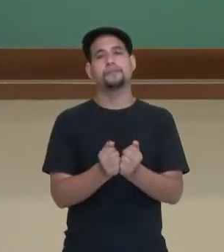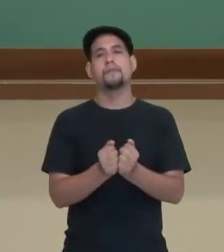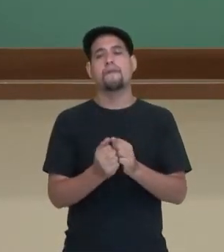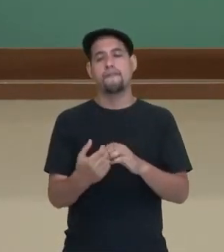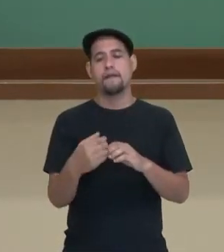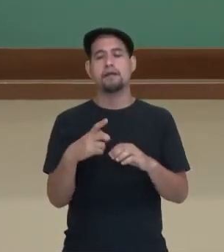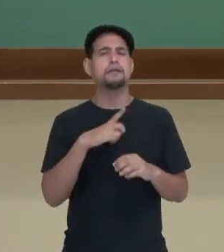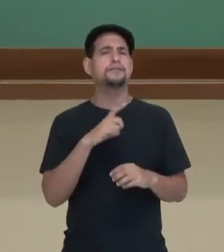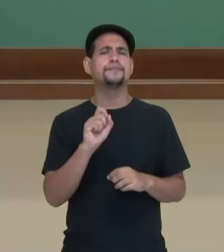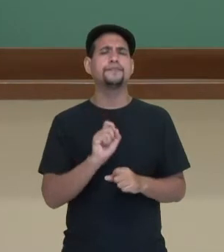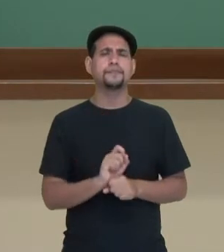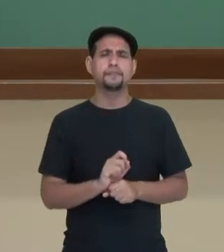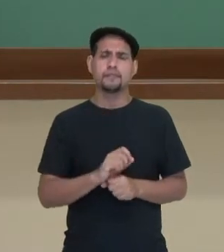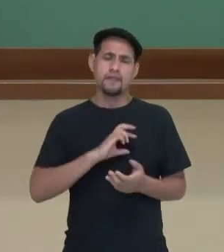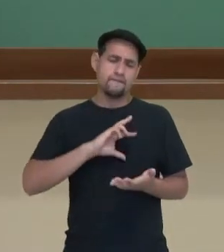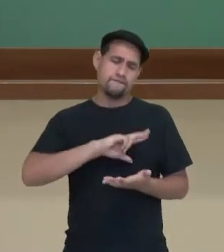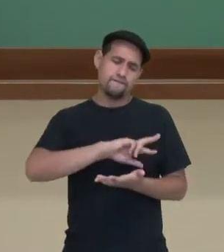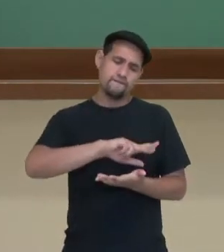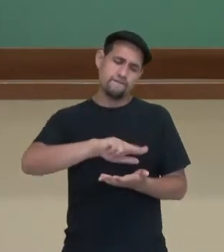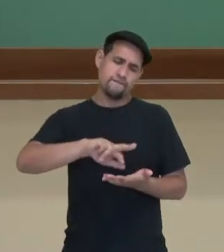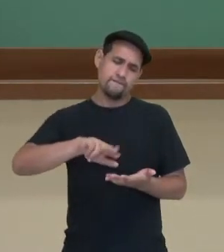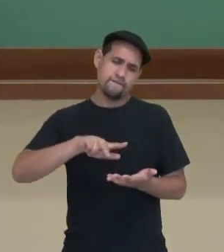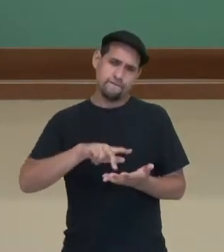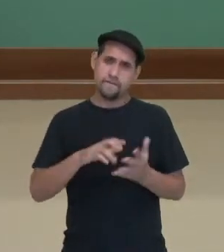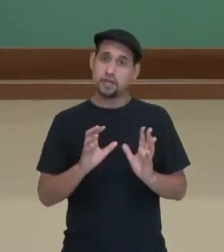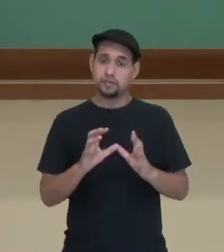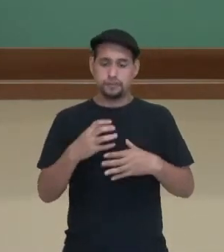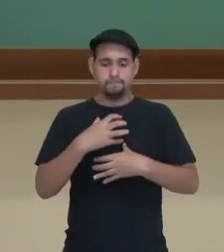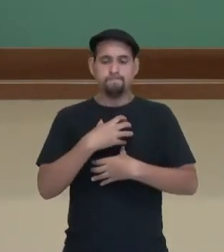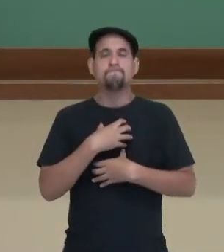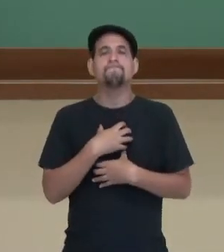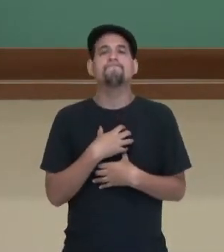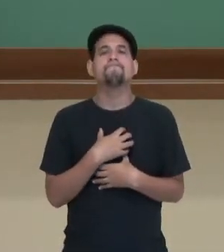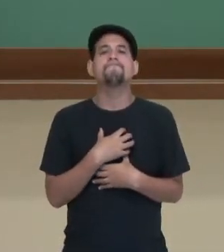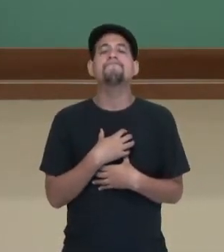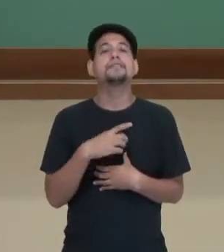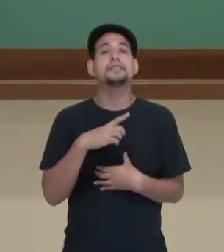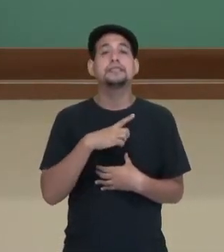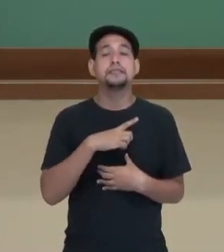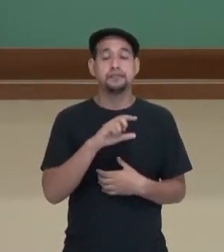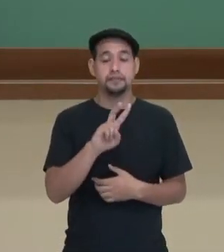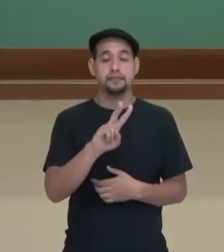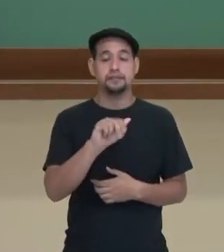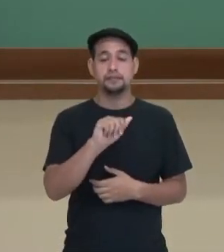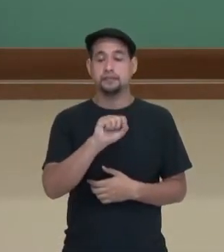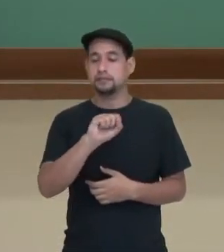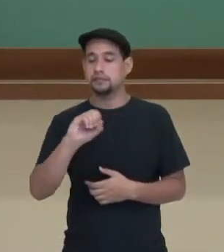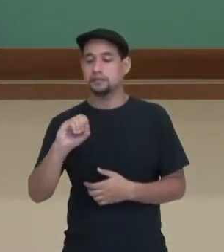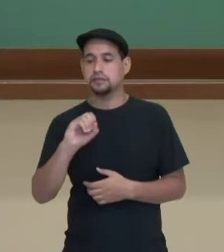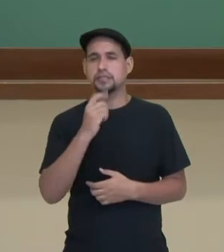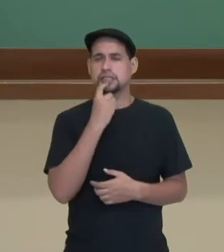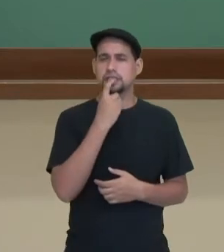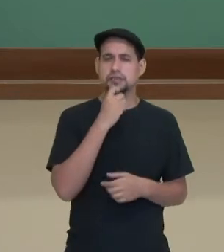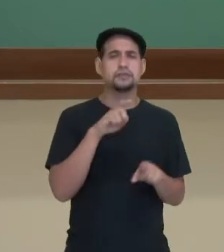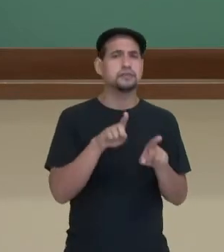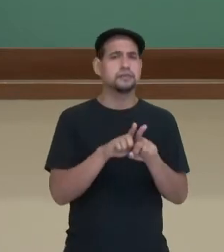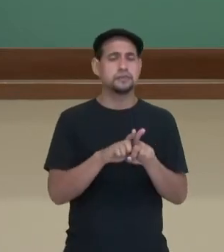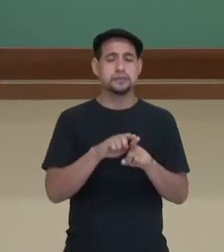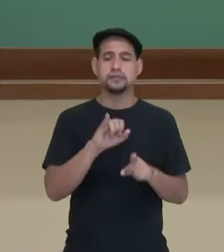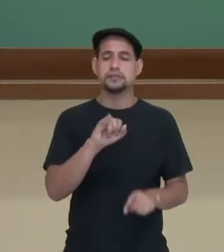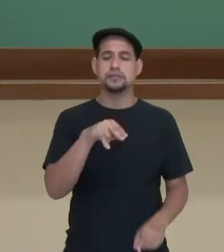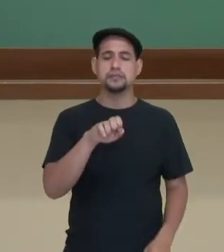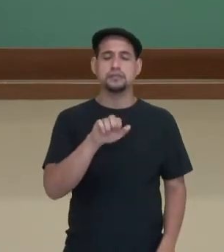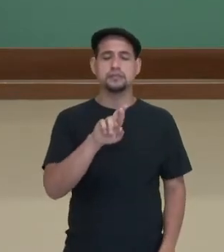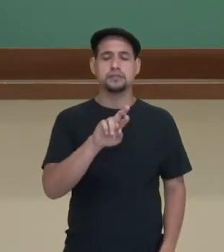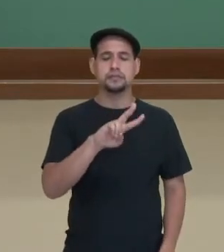E as células têm várias formas. Ele é um tecido vascularizado, possui vasos sanguíneos e um tecido que tem inervação, tá?